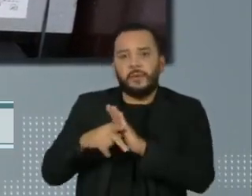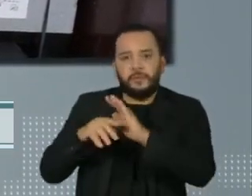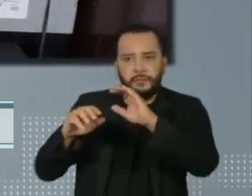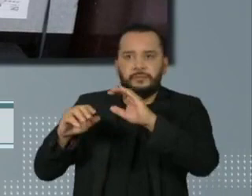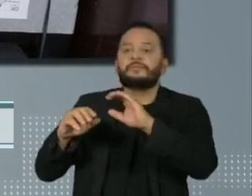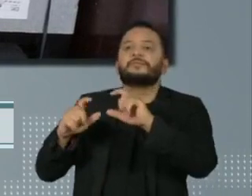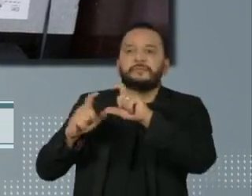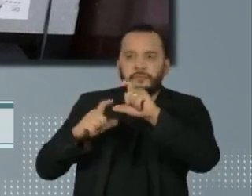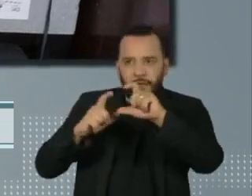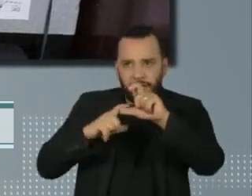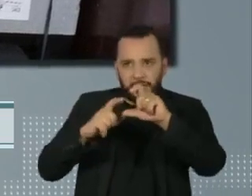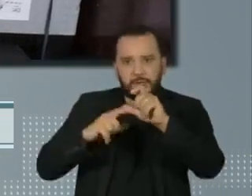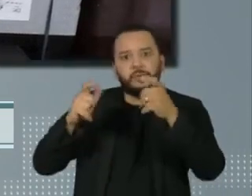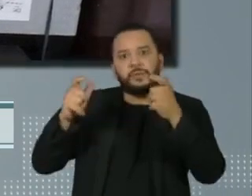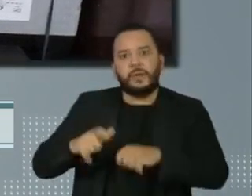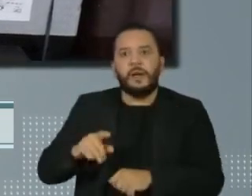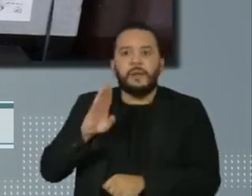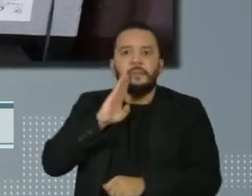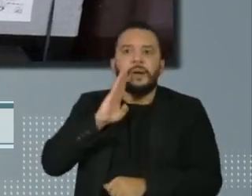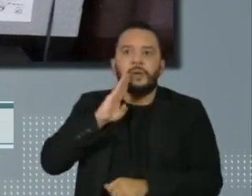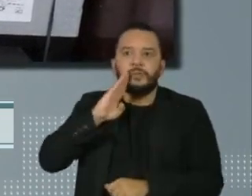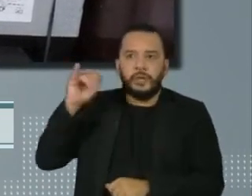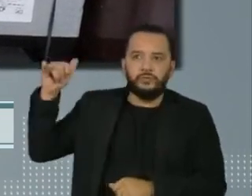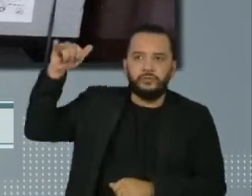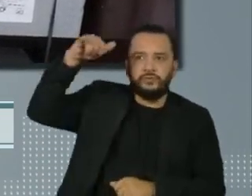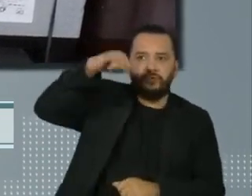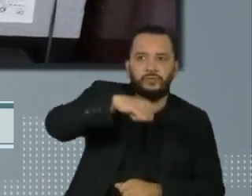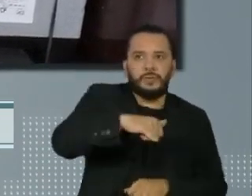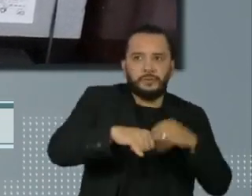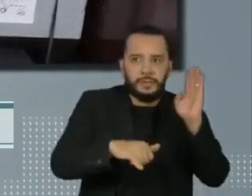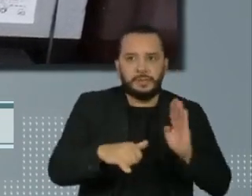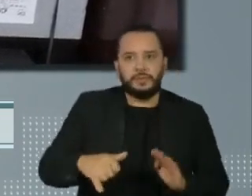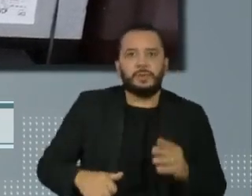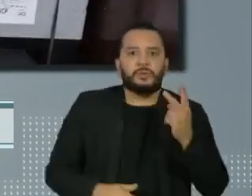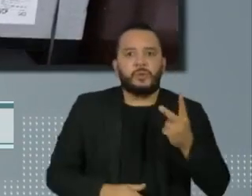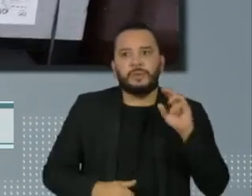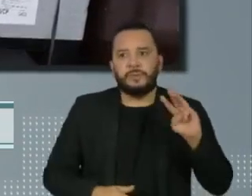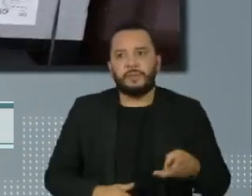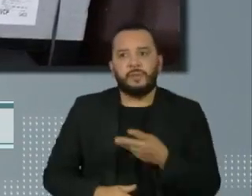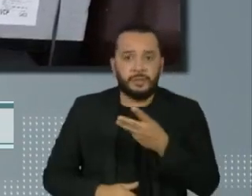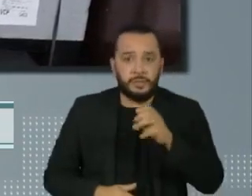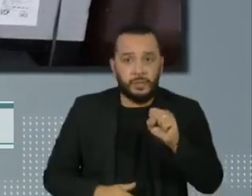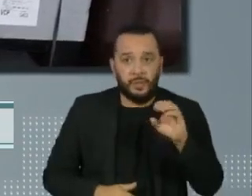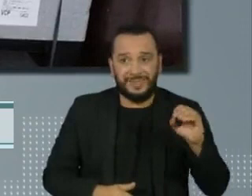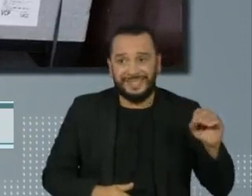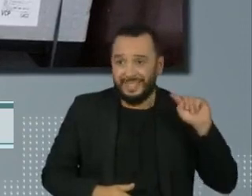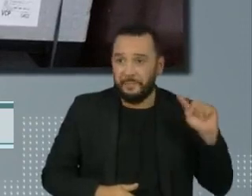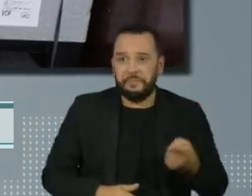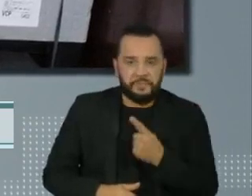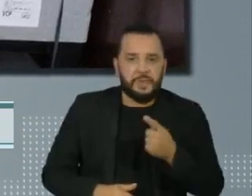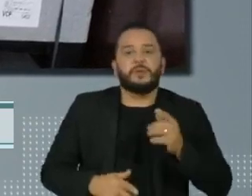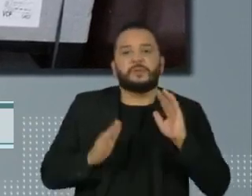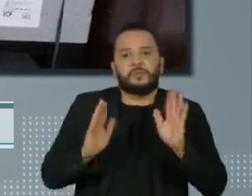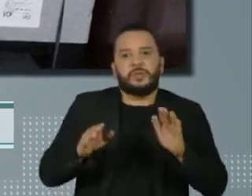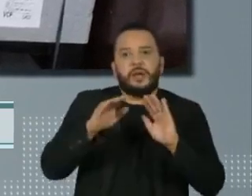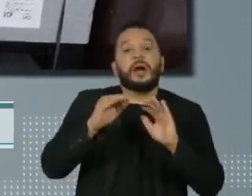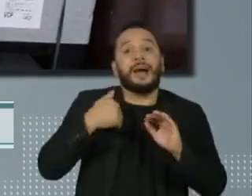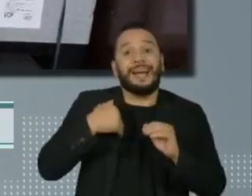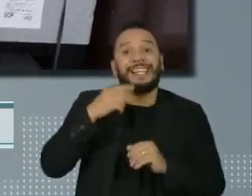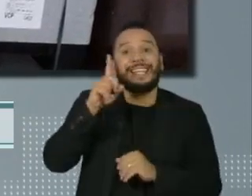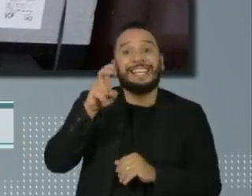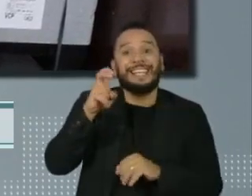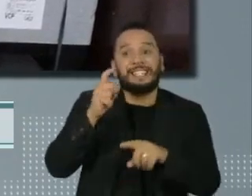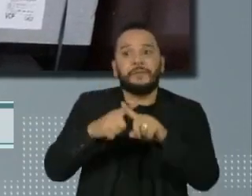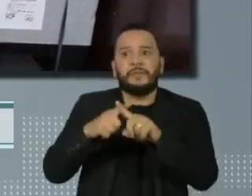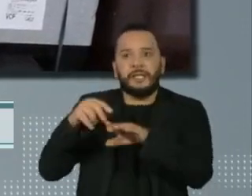Pfizer, vindas da Bélgica. Foram 2,8 milhões de doses no 15º lote do